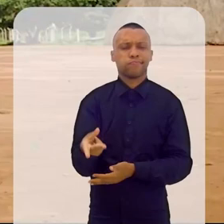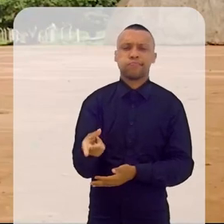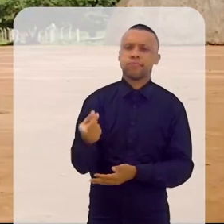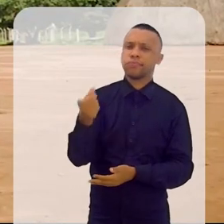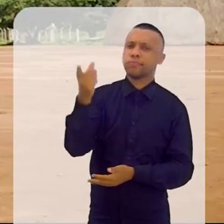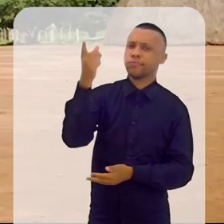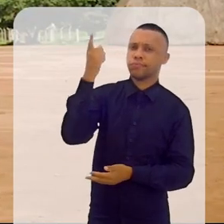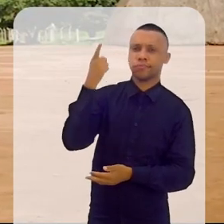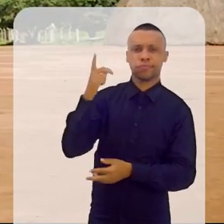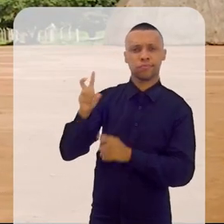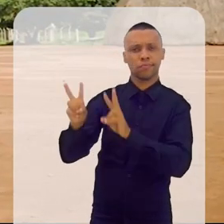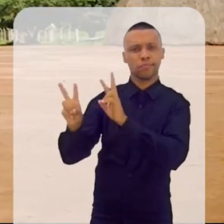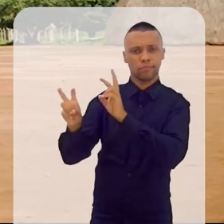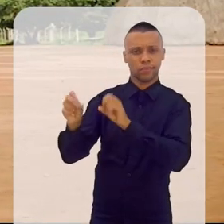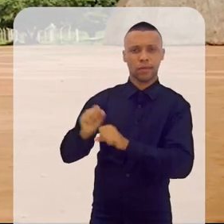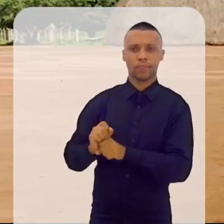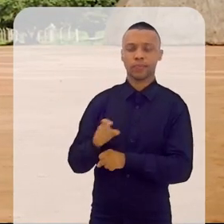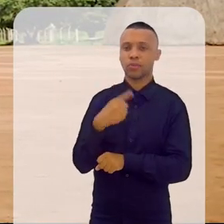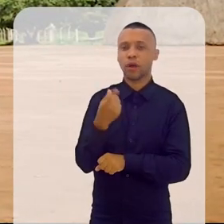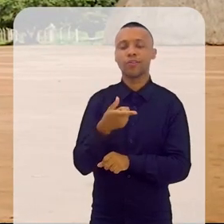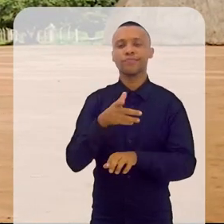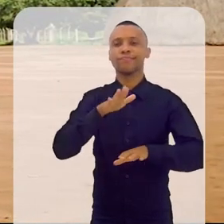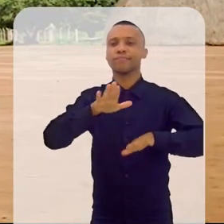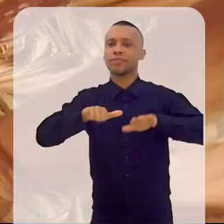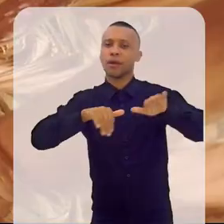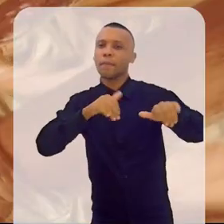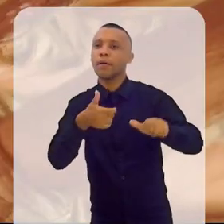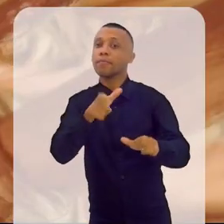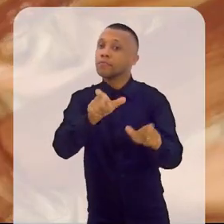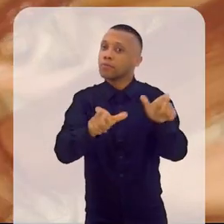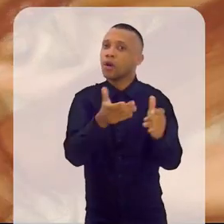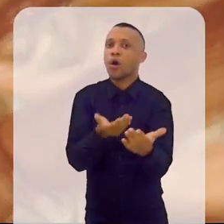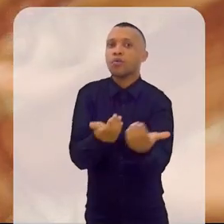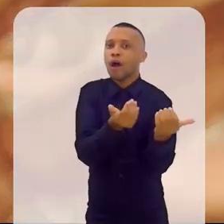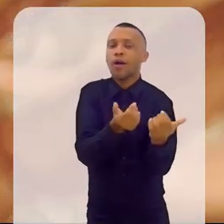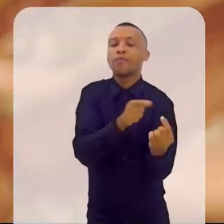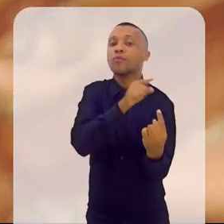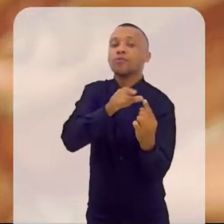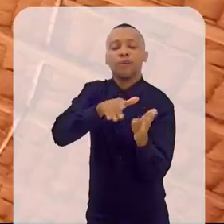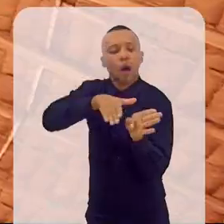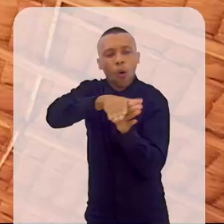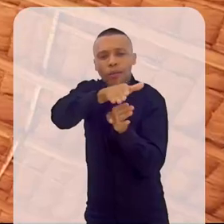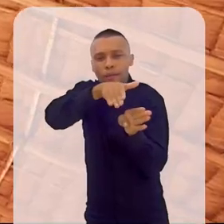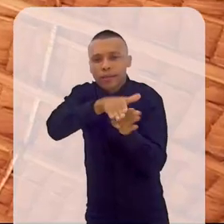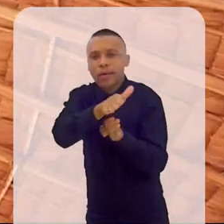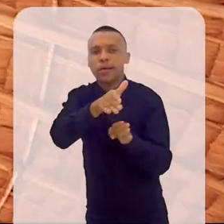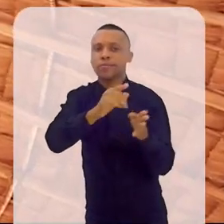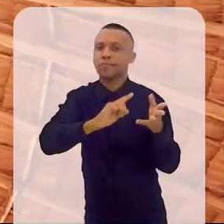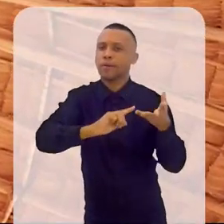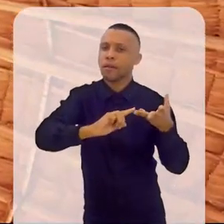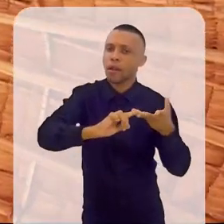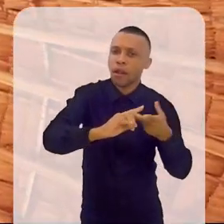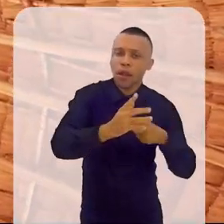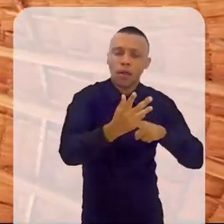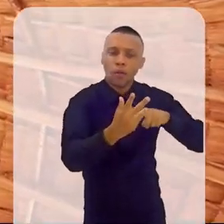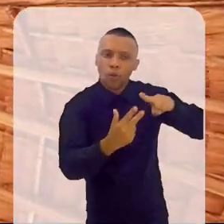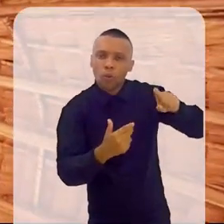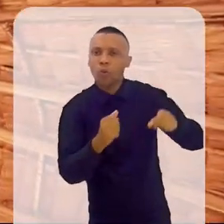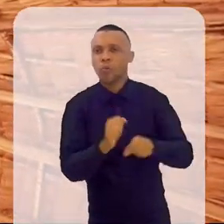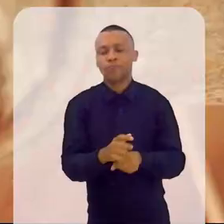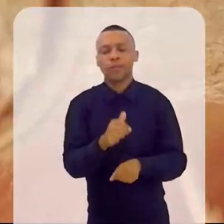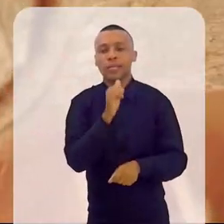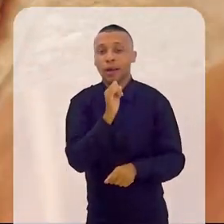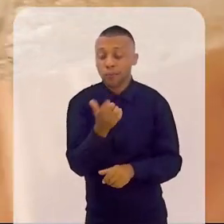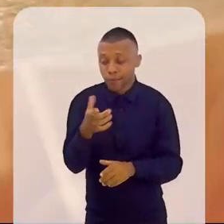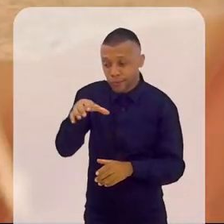isso aí. Aí a gente juntamos jovens para ir orientando. Não, não tampa aqui, tem que botar um pouco